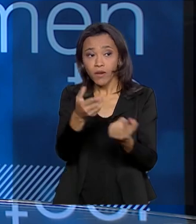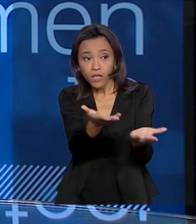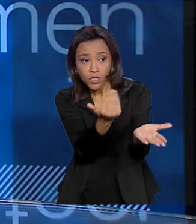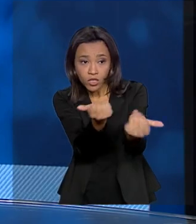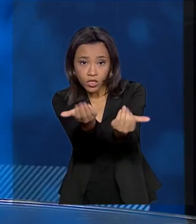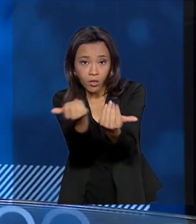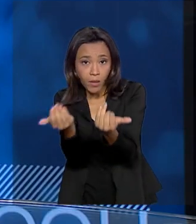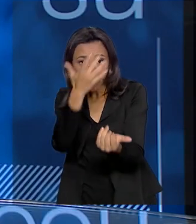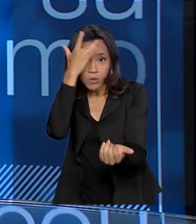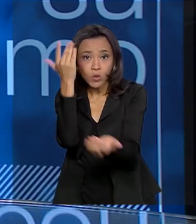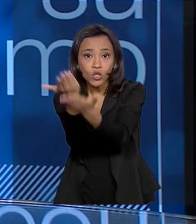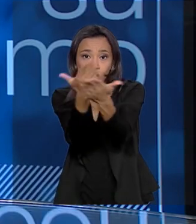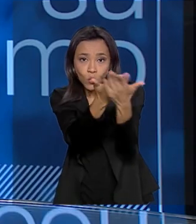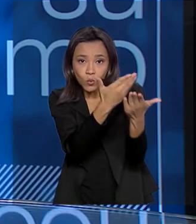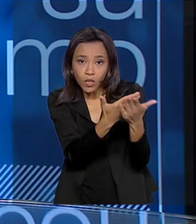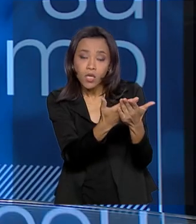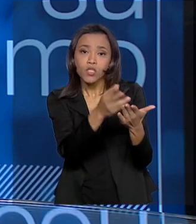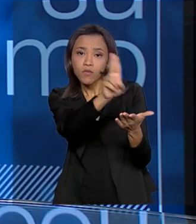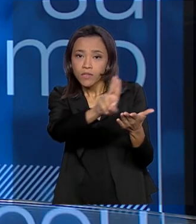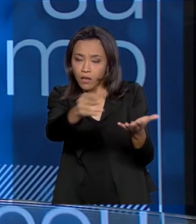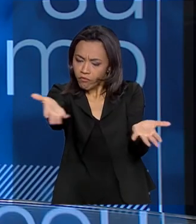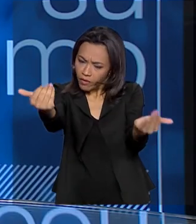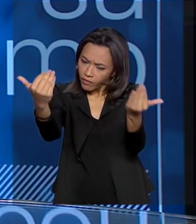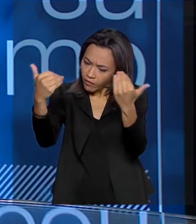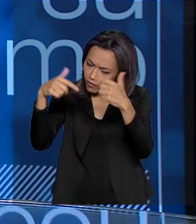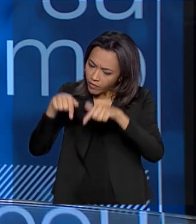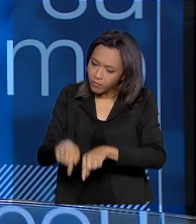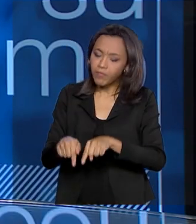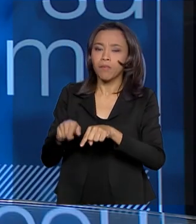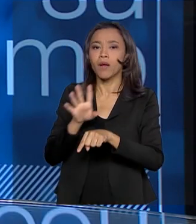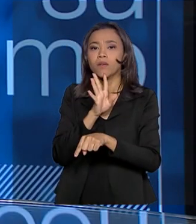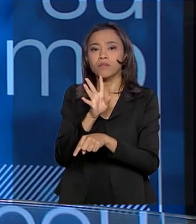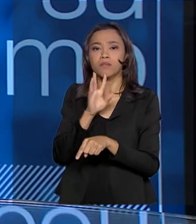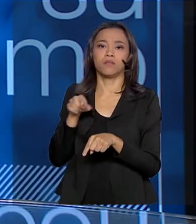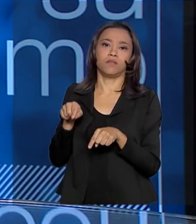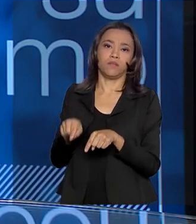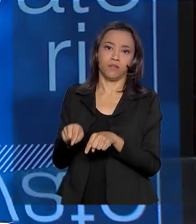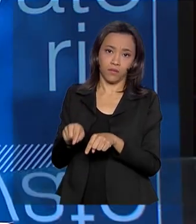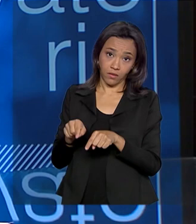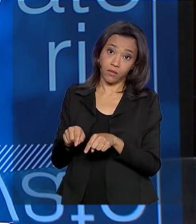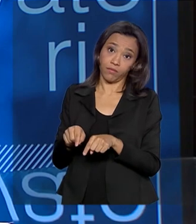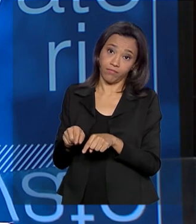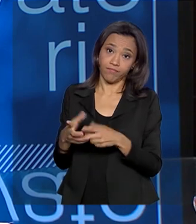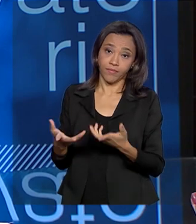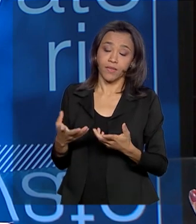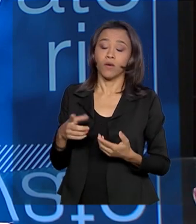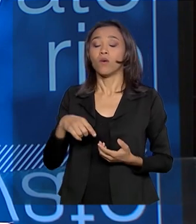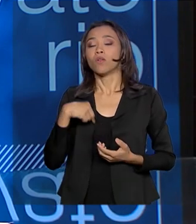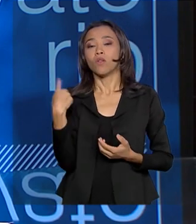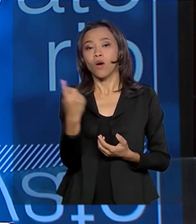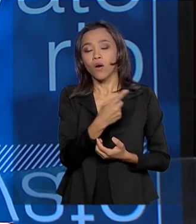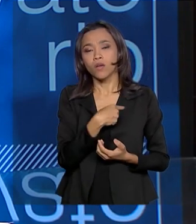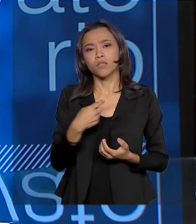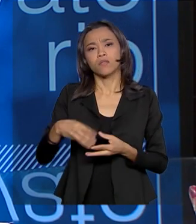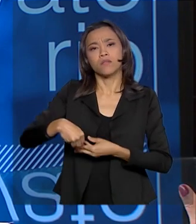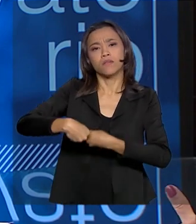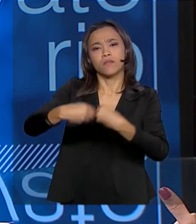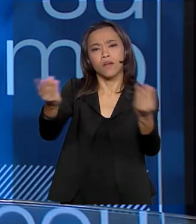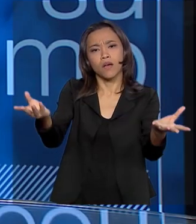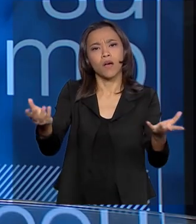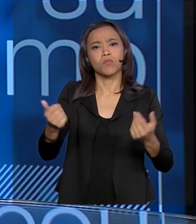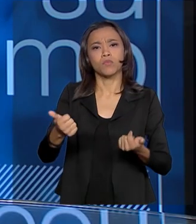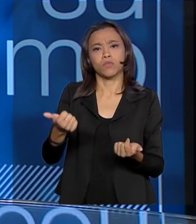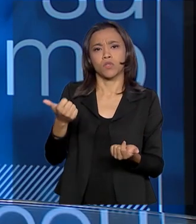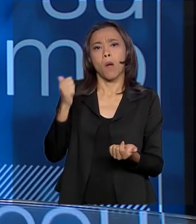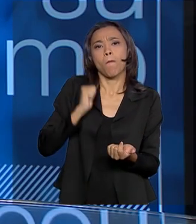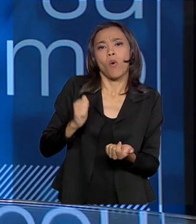para essa agenda, colocar a agenda água dentro da perspectiva do jovem. Então, nós distribuímos bolsas para